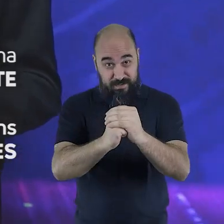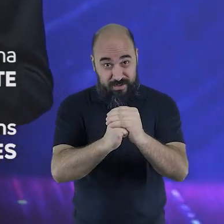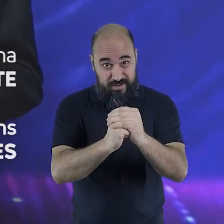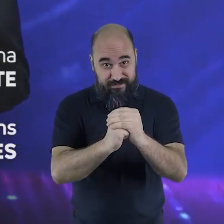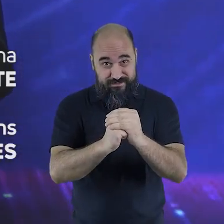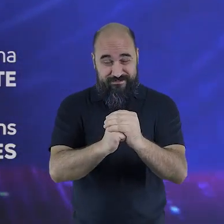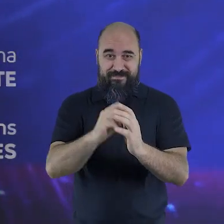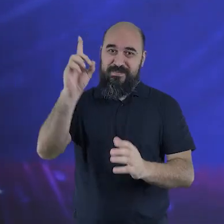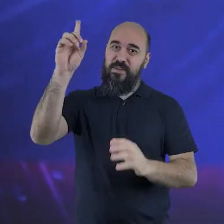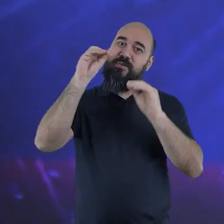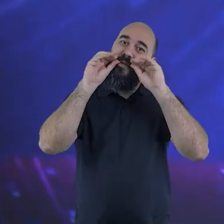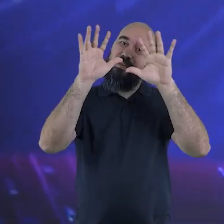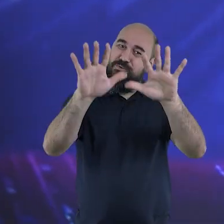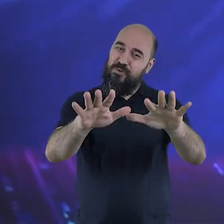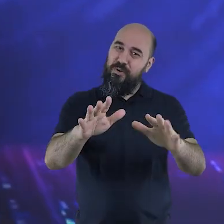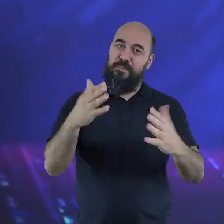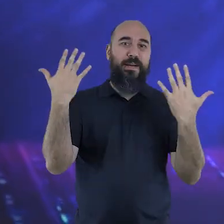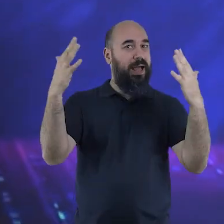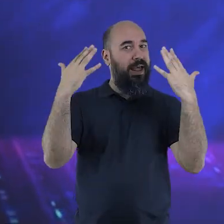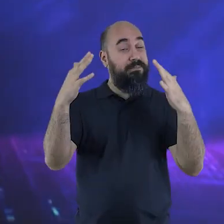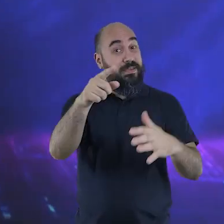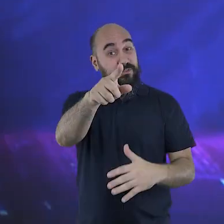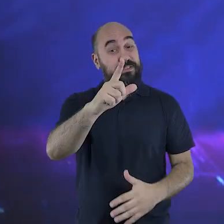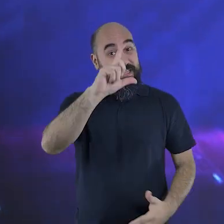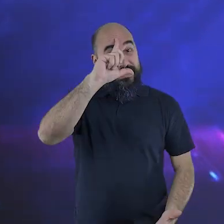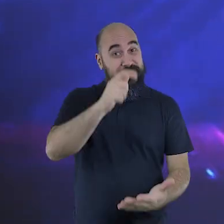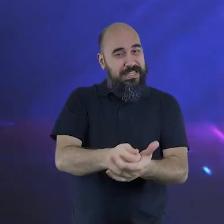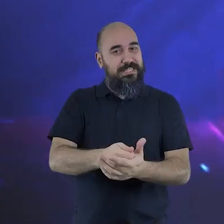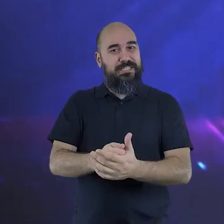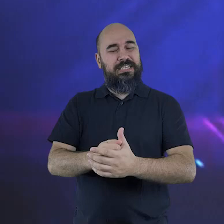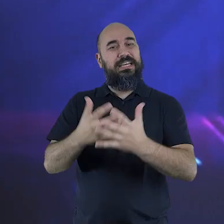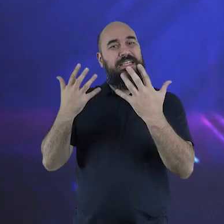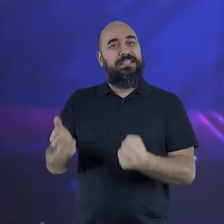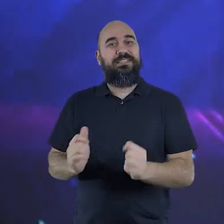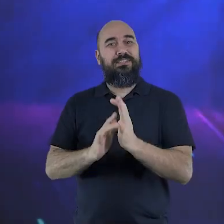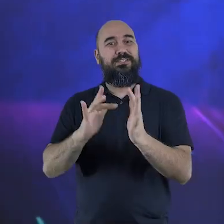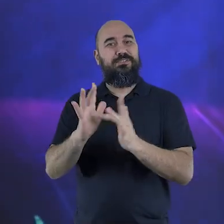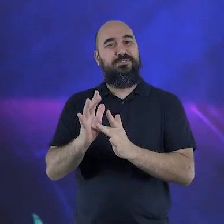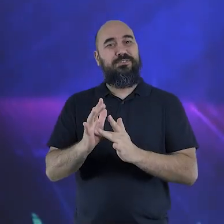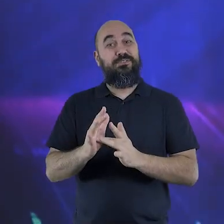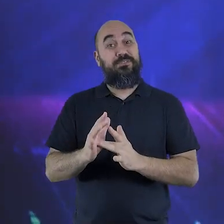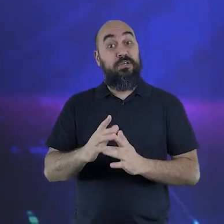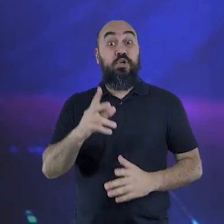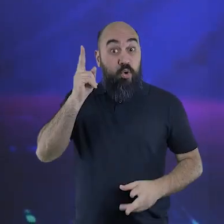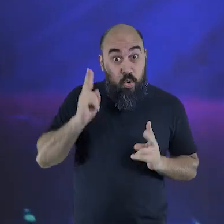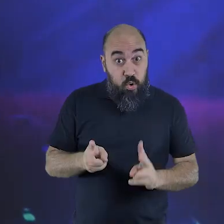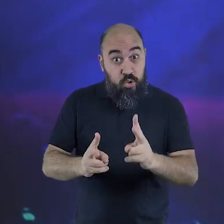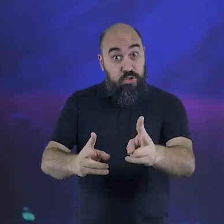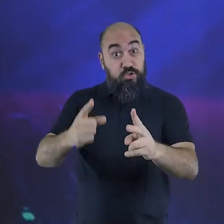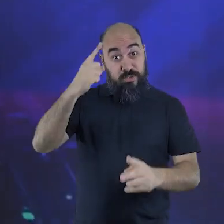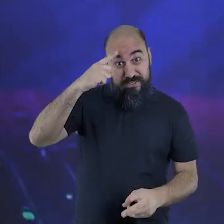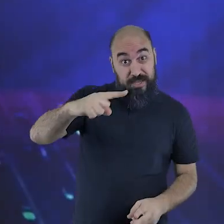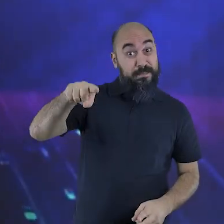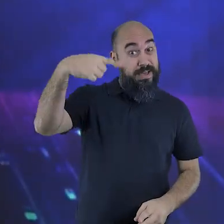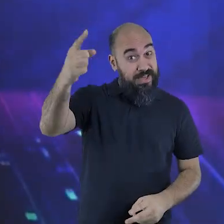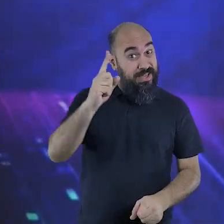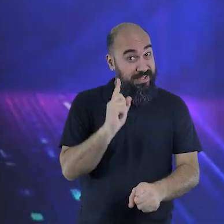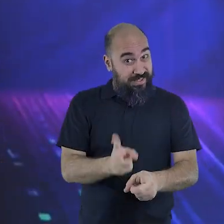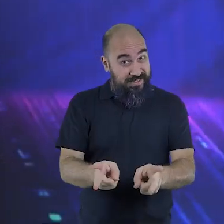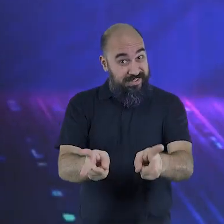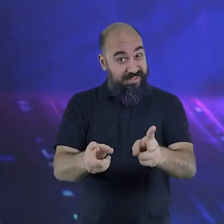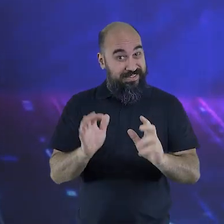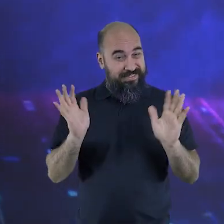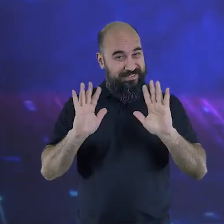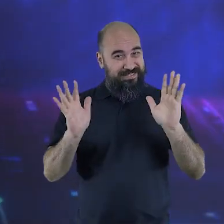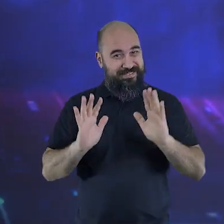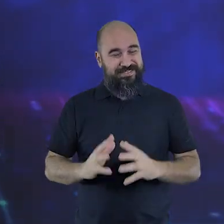Deus te abençoe parabéns pela sua decisão parabéns pela sua escolha a gente continua aqui juntos no Arena do Futuro até ver o Novo Tempo